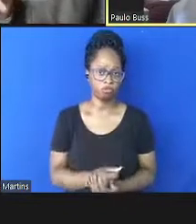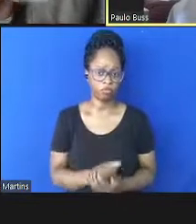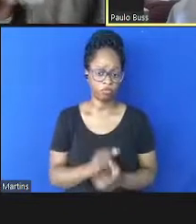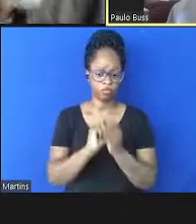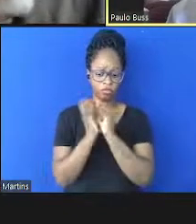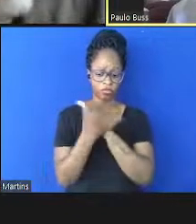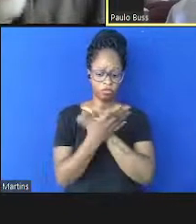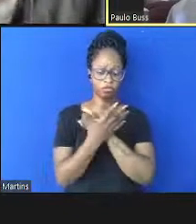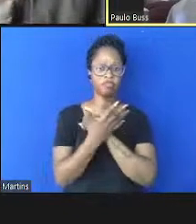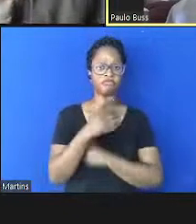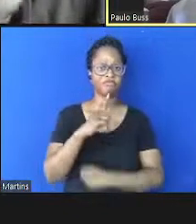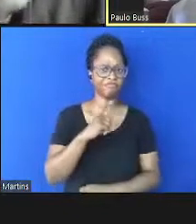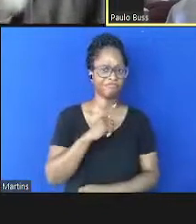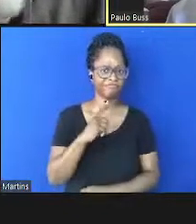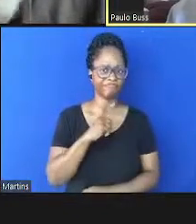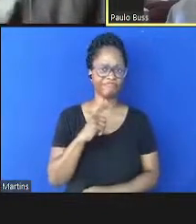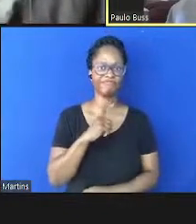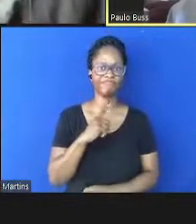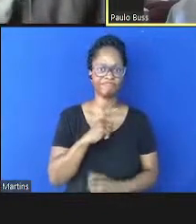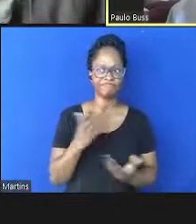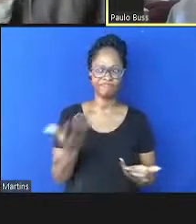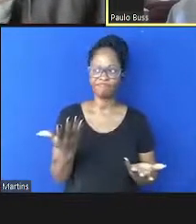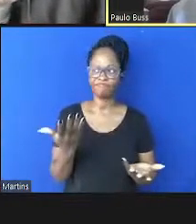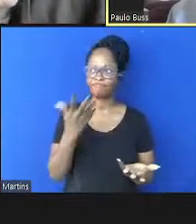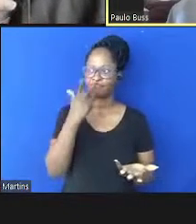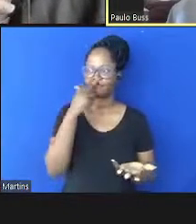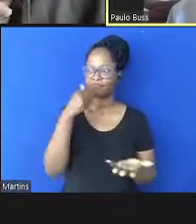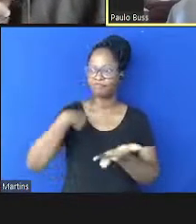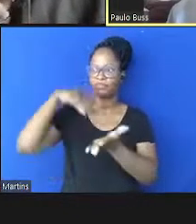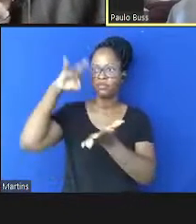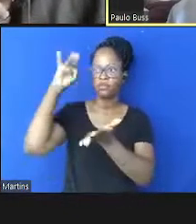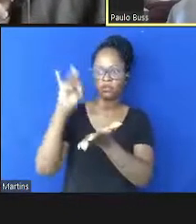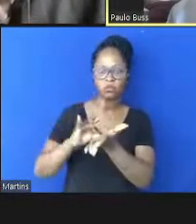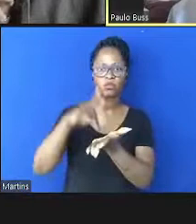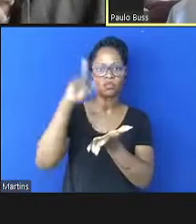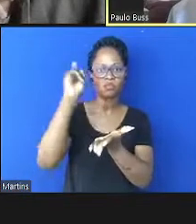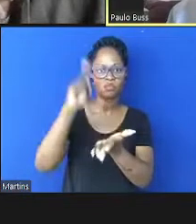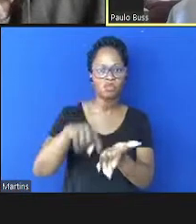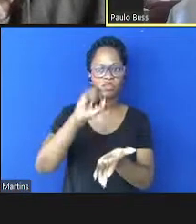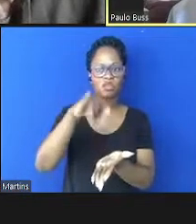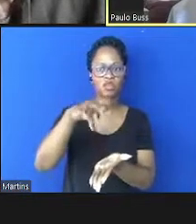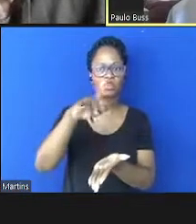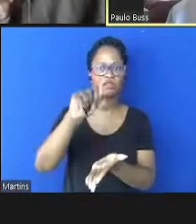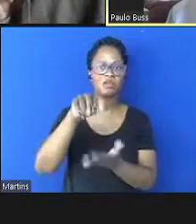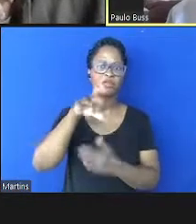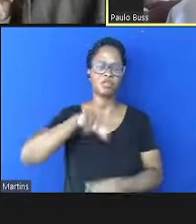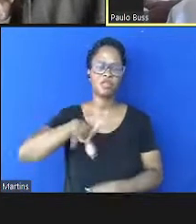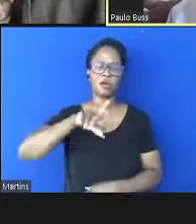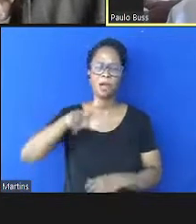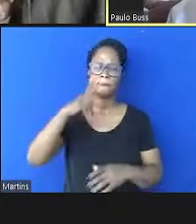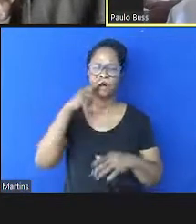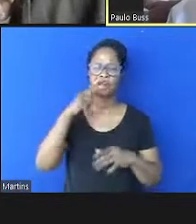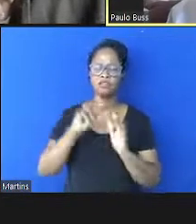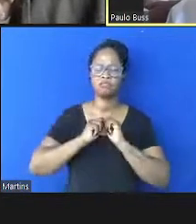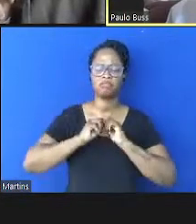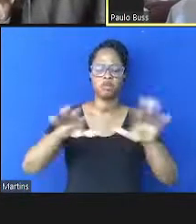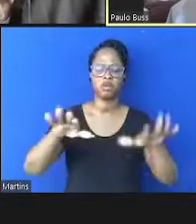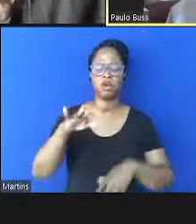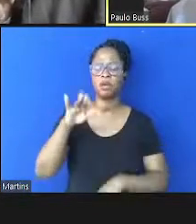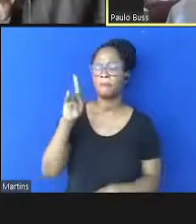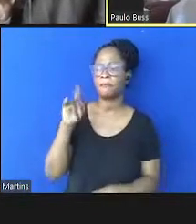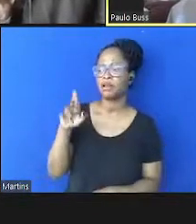é de fato uma sindemia e não apenas uma epidemia ou uma pandemia.